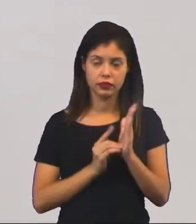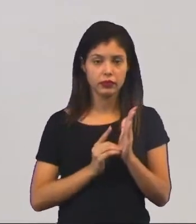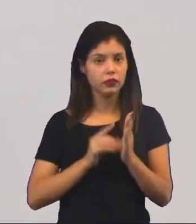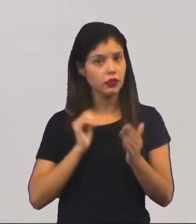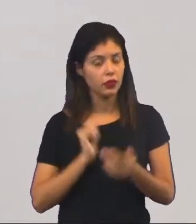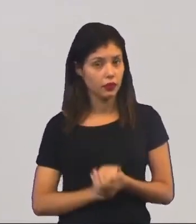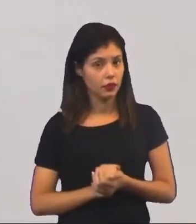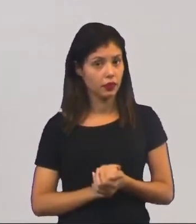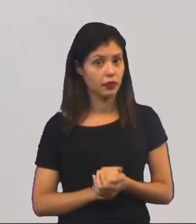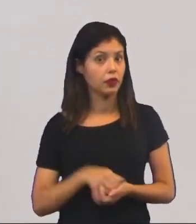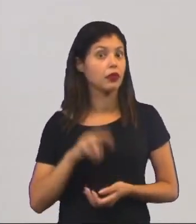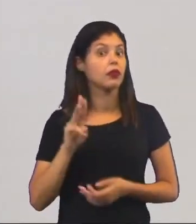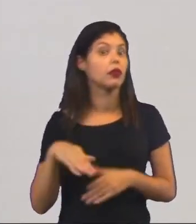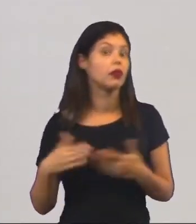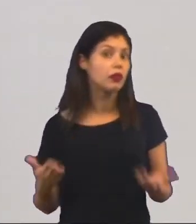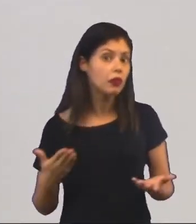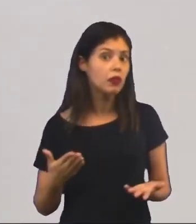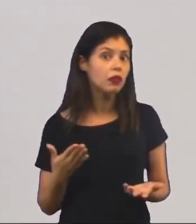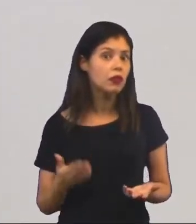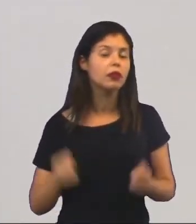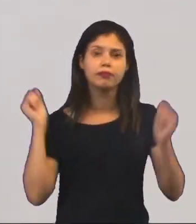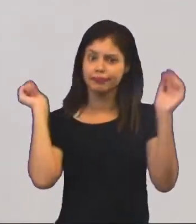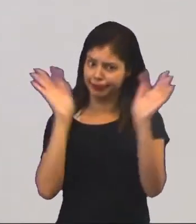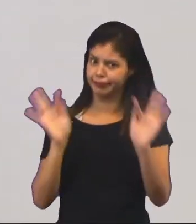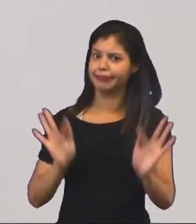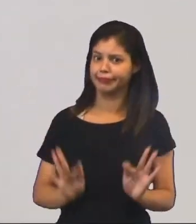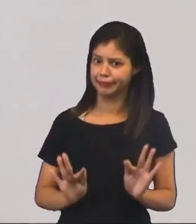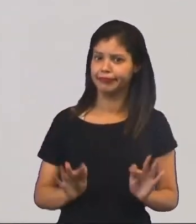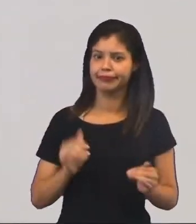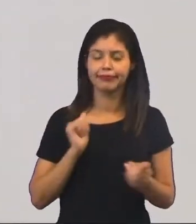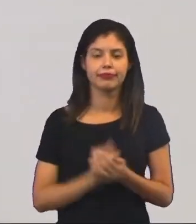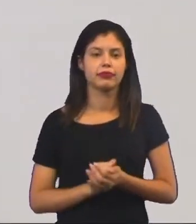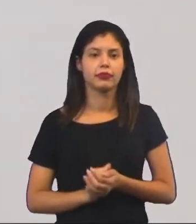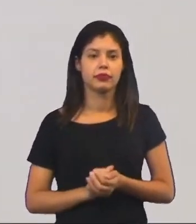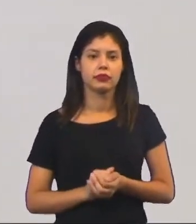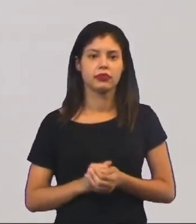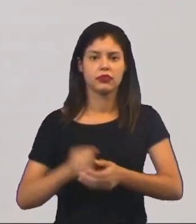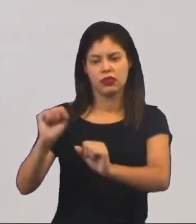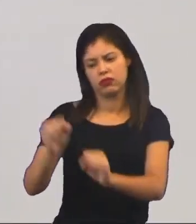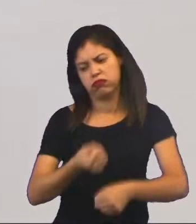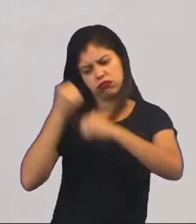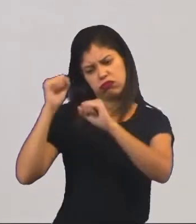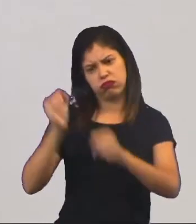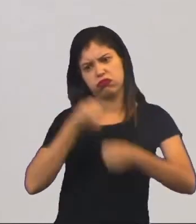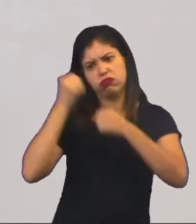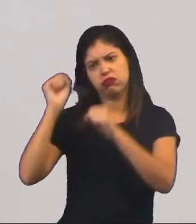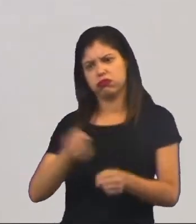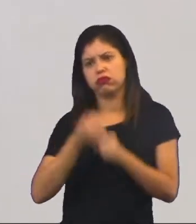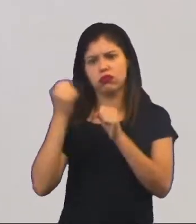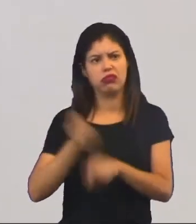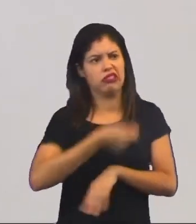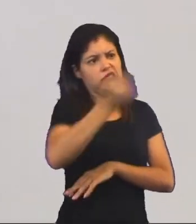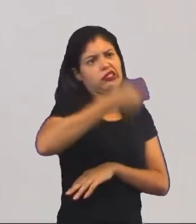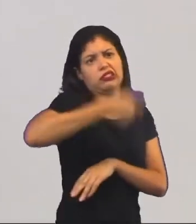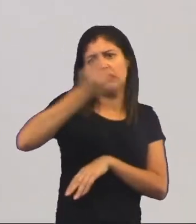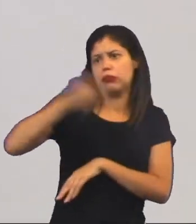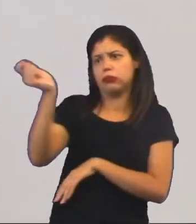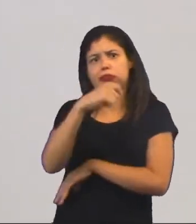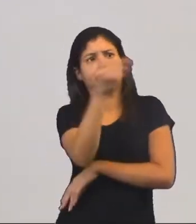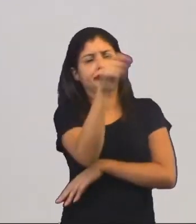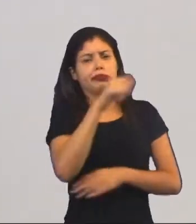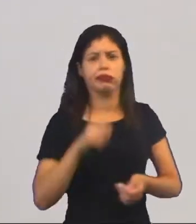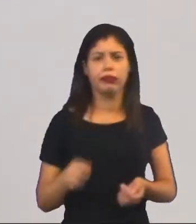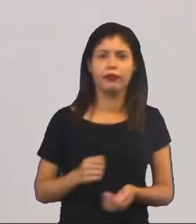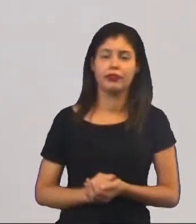um aspirador de pó, era um motivo de muita alegria. Ao invés de você estar se batendo com a vassoura e levantando pó e criando uma